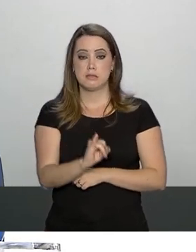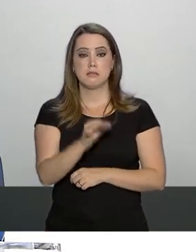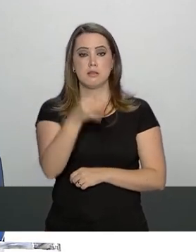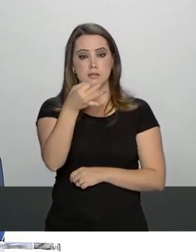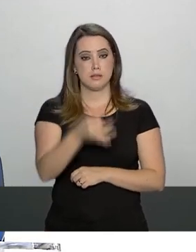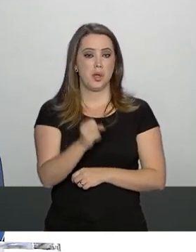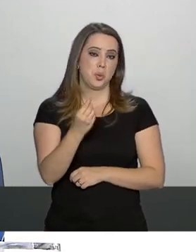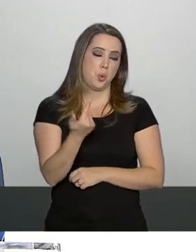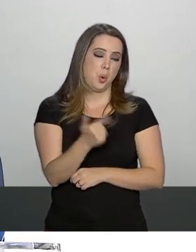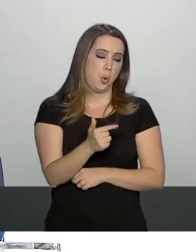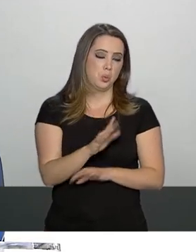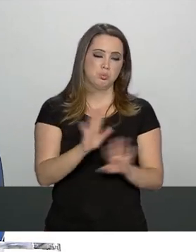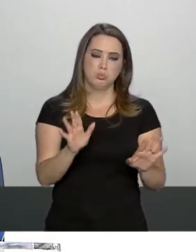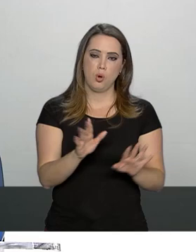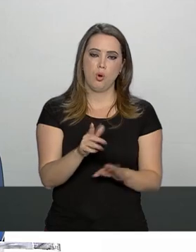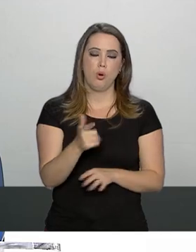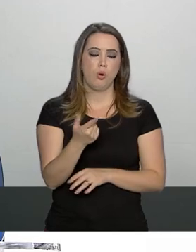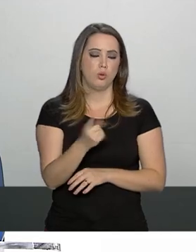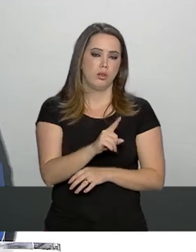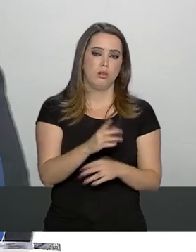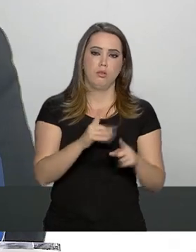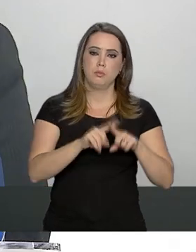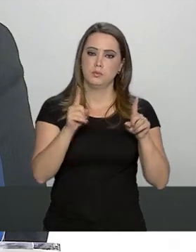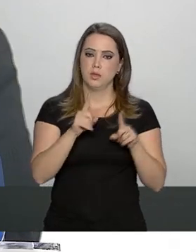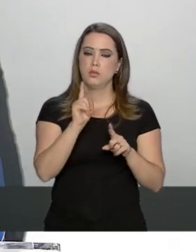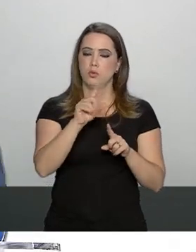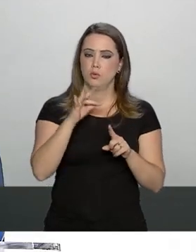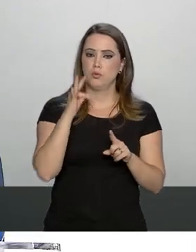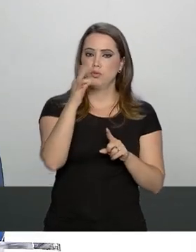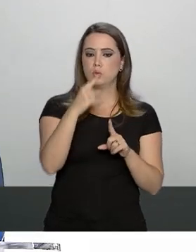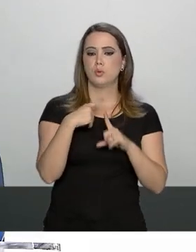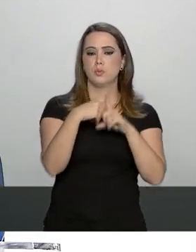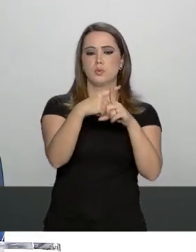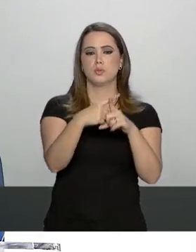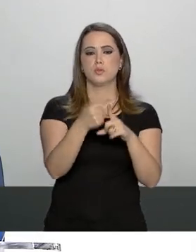e isso será positivo o